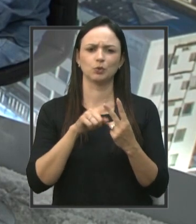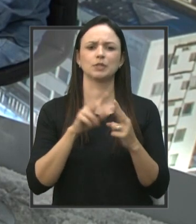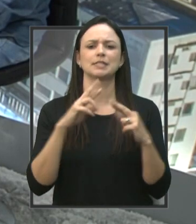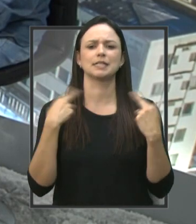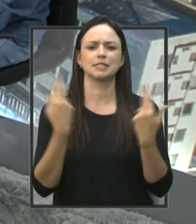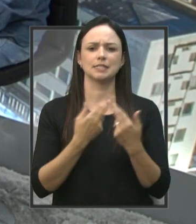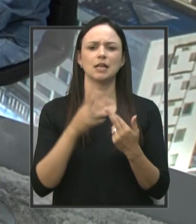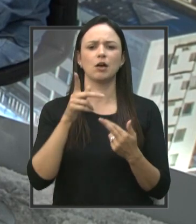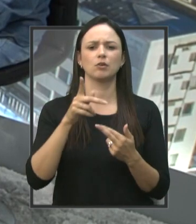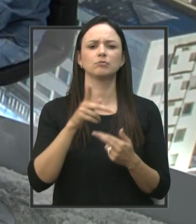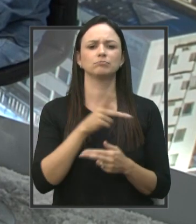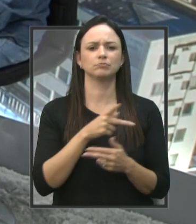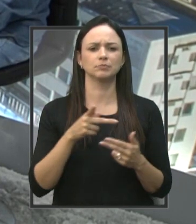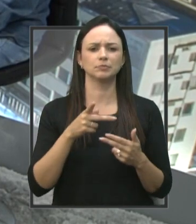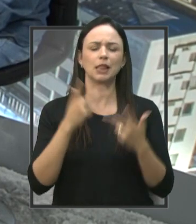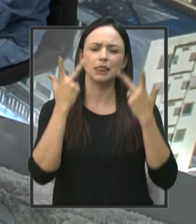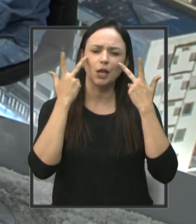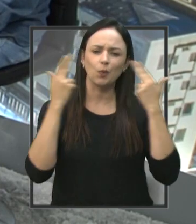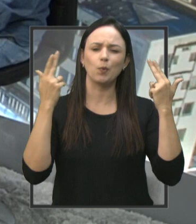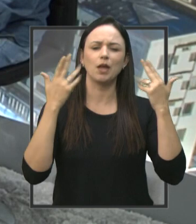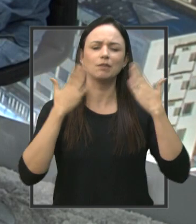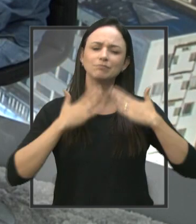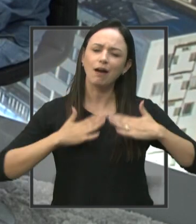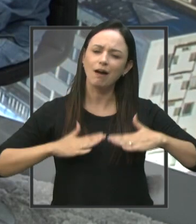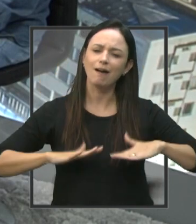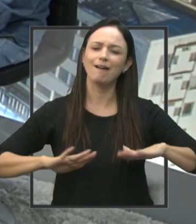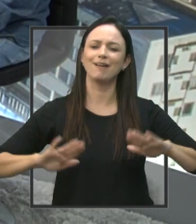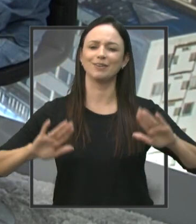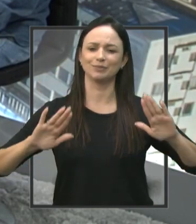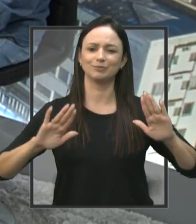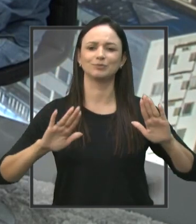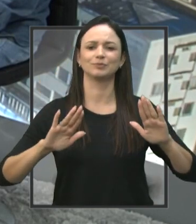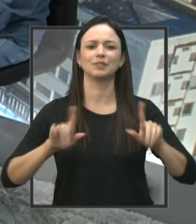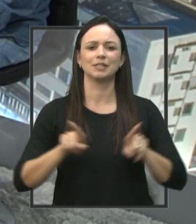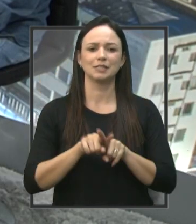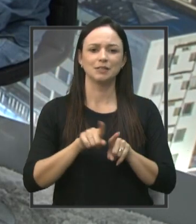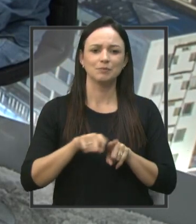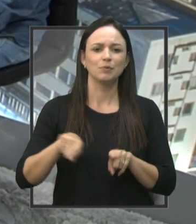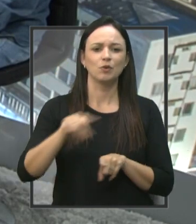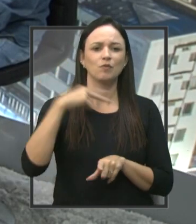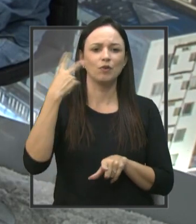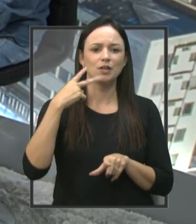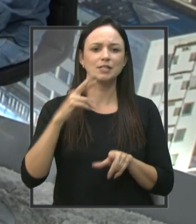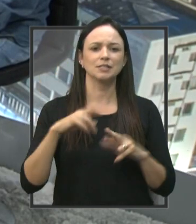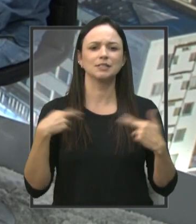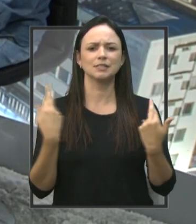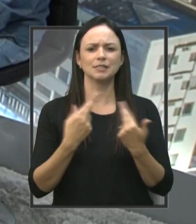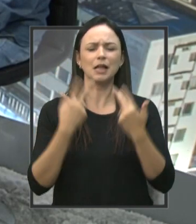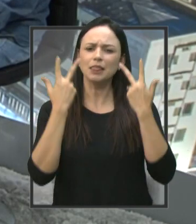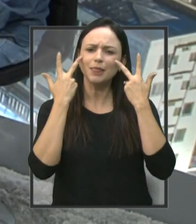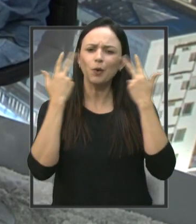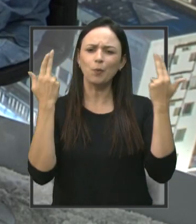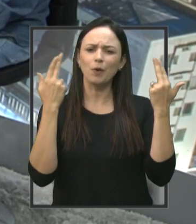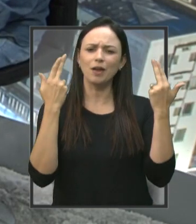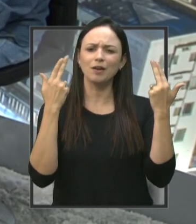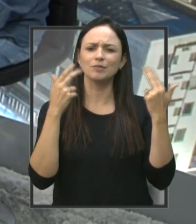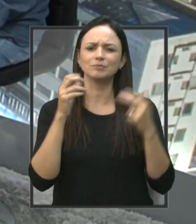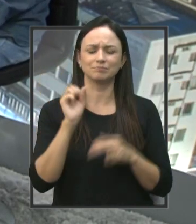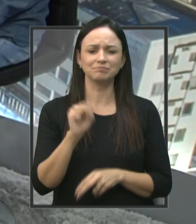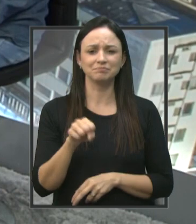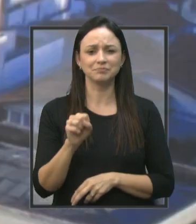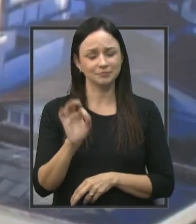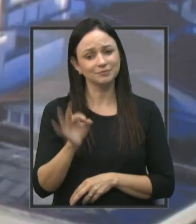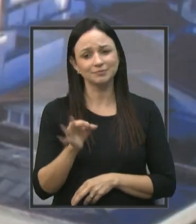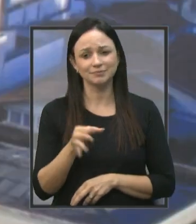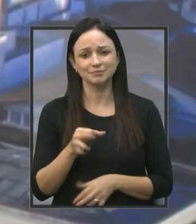tranquila e serena por parte do senhor, o que também contagiou os vereadores. Foram sessões tranquilas, né, vereador? Exatamente.